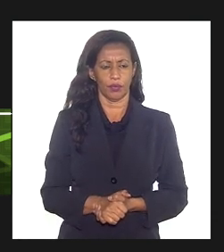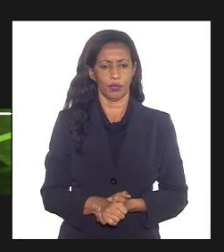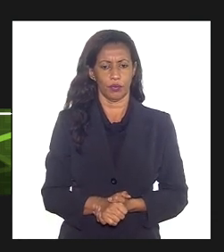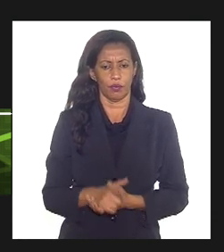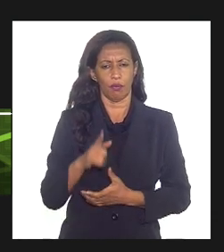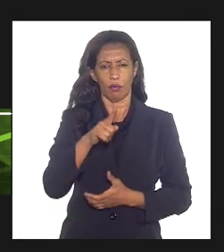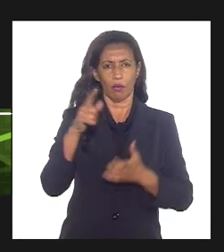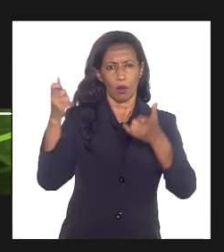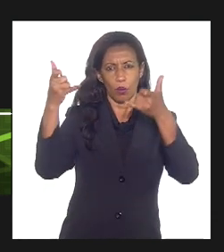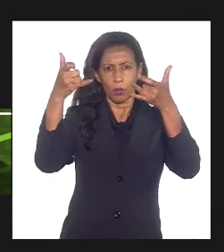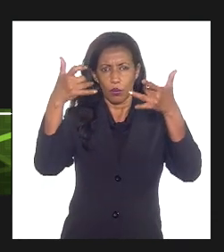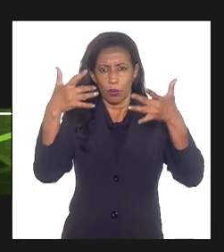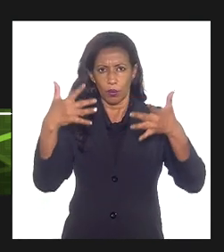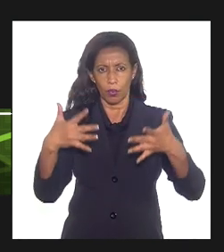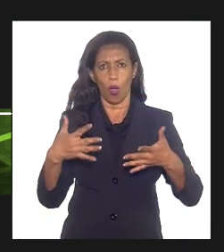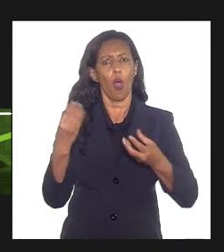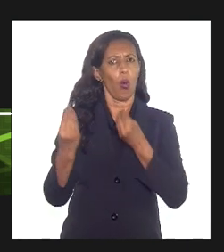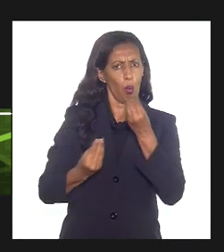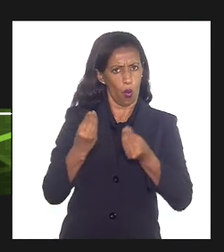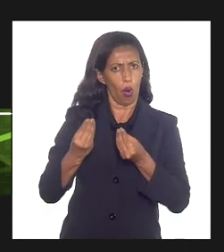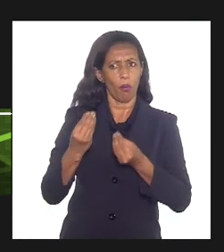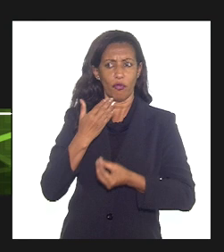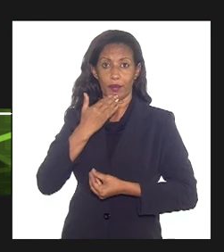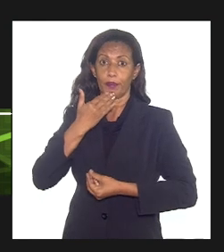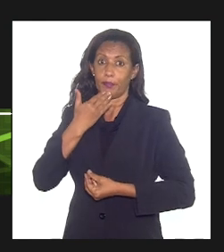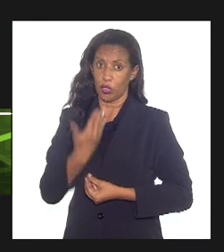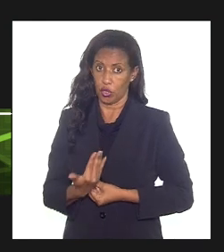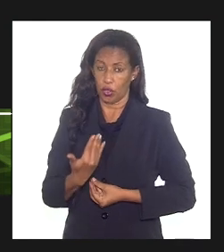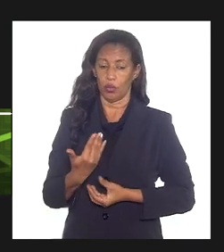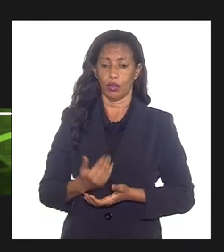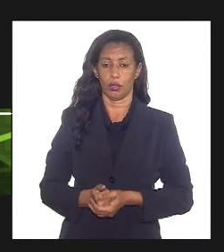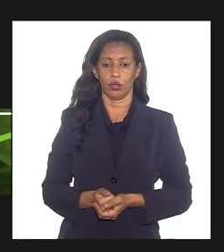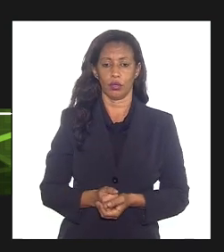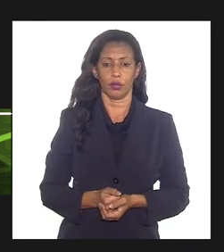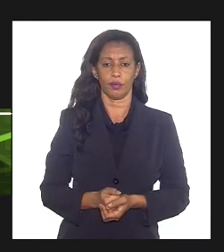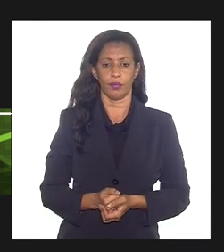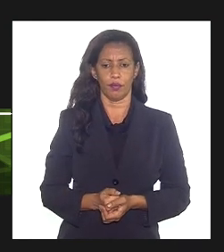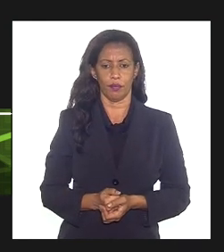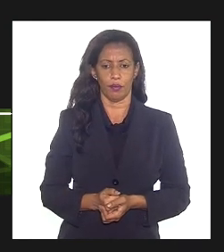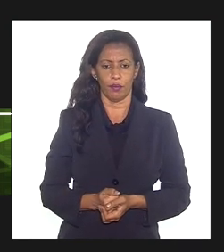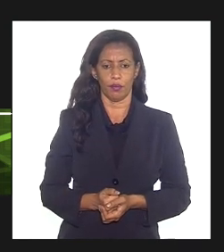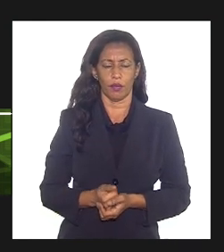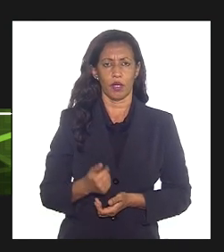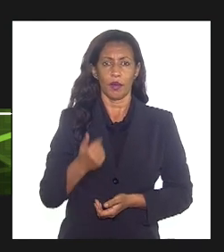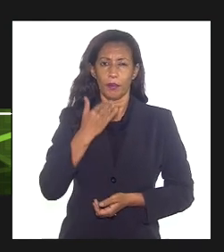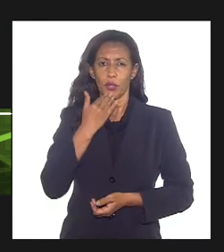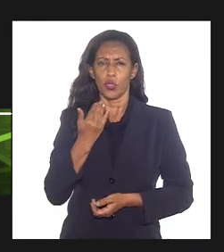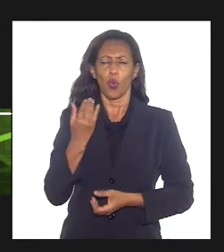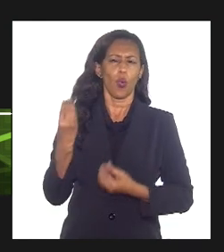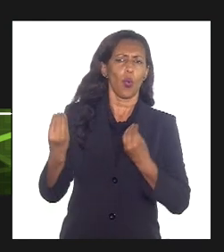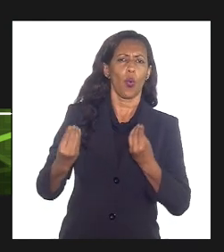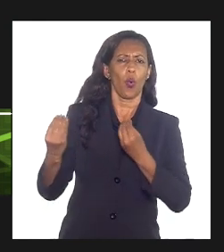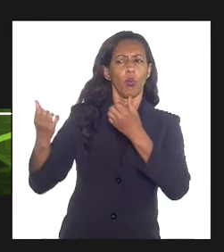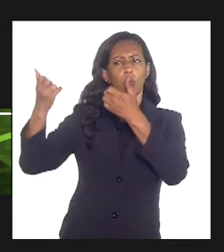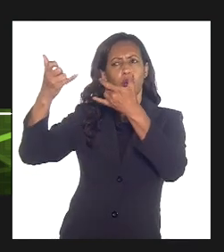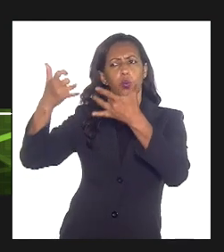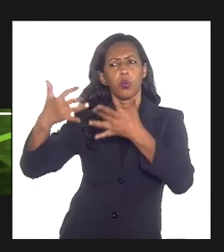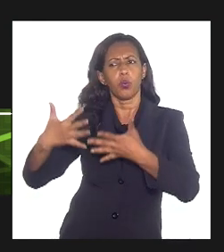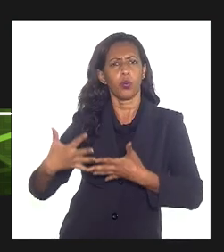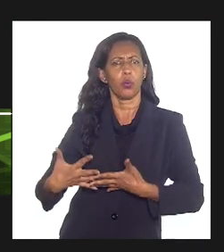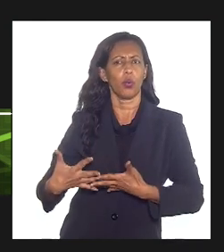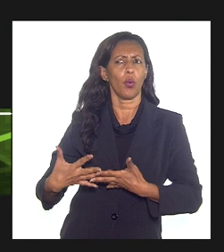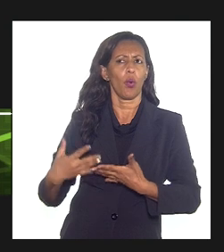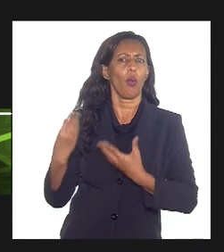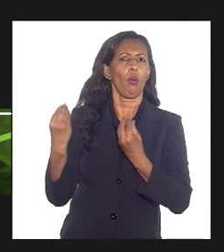detalhamento, nos foi solicitado que nos explicássemos de que forma essa provisão é